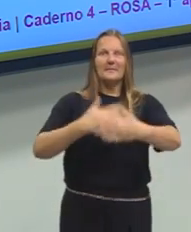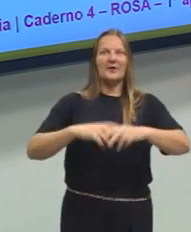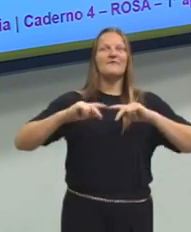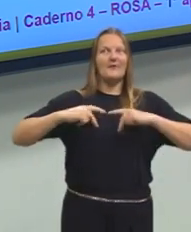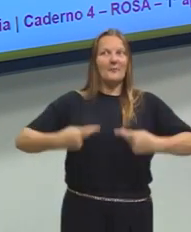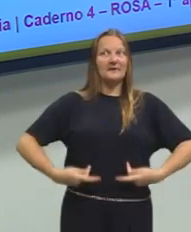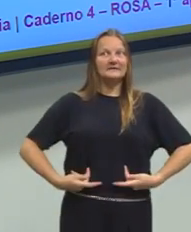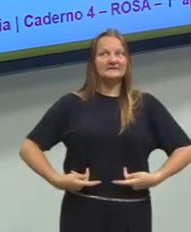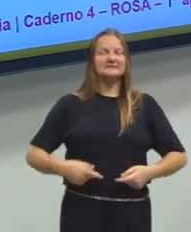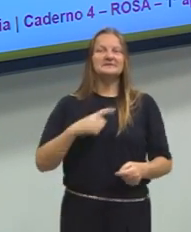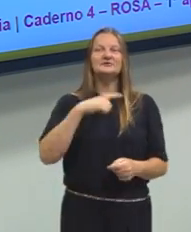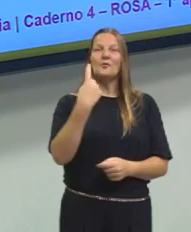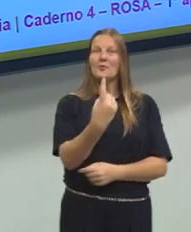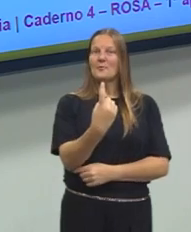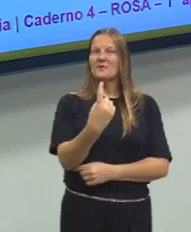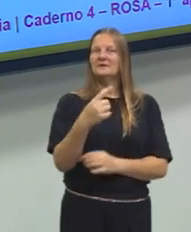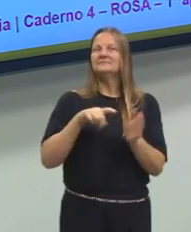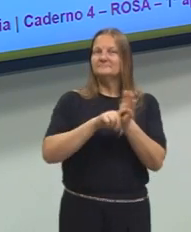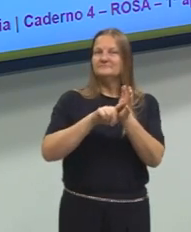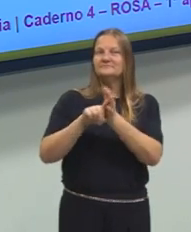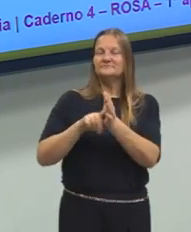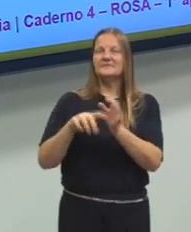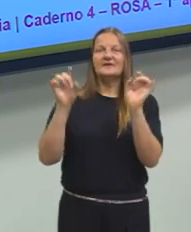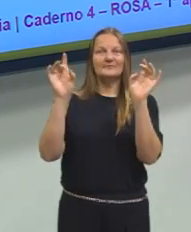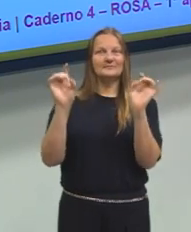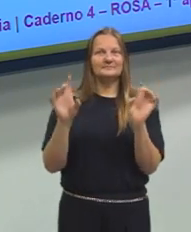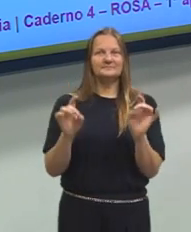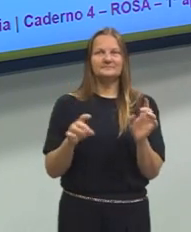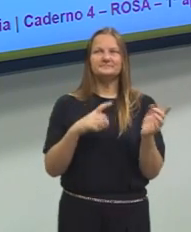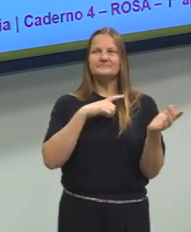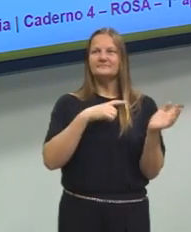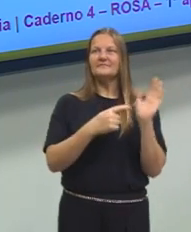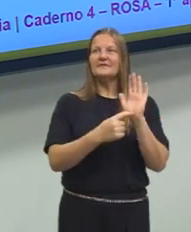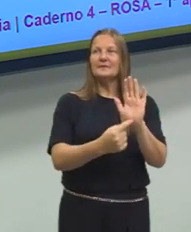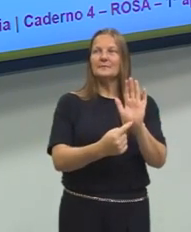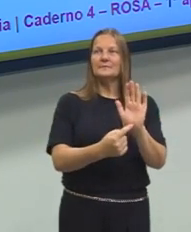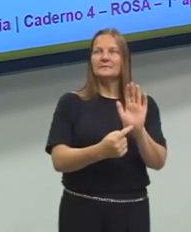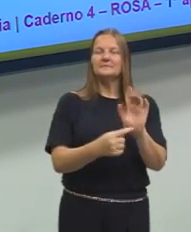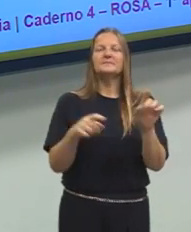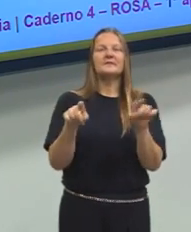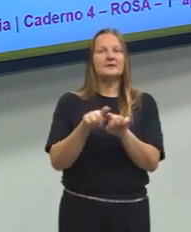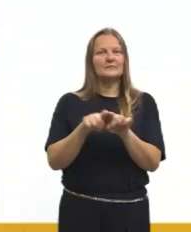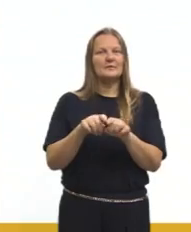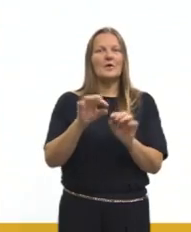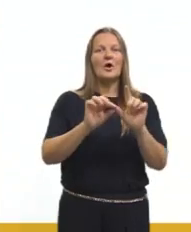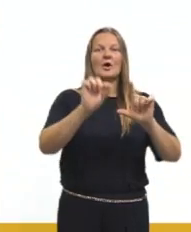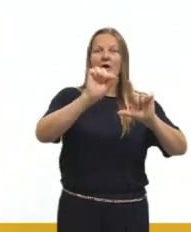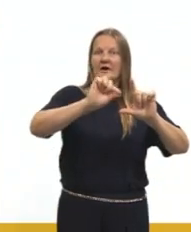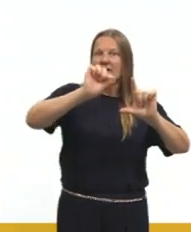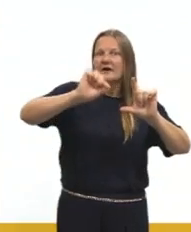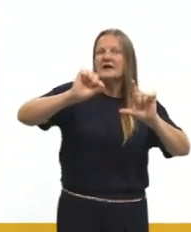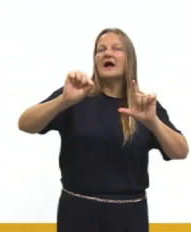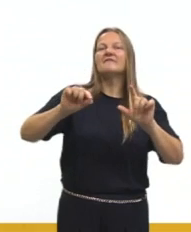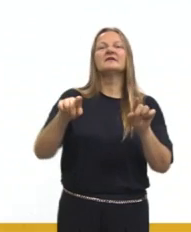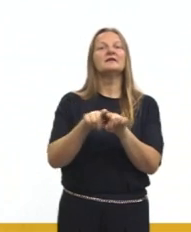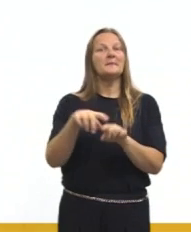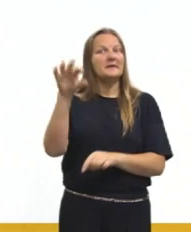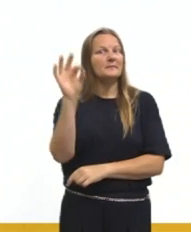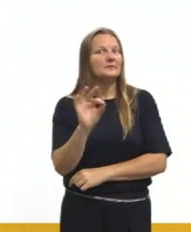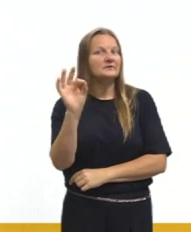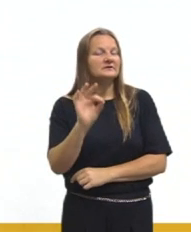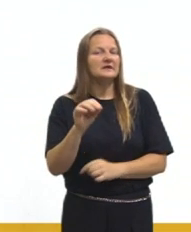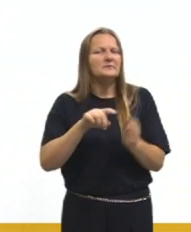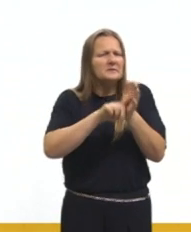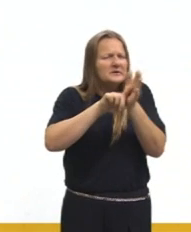nós tínhamos uma das questões ali, em específico, que trabalhava também com gráficos, com porcentagem, com